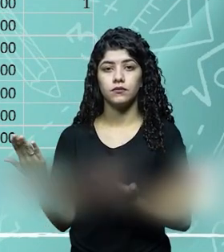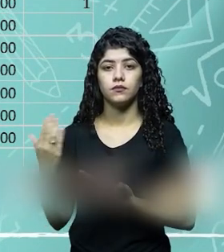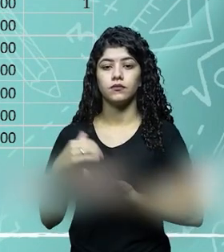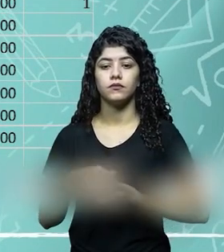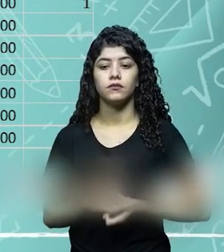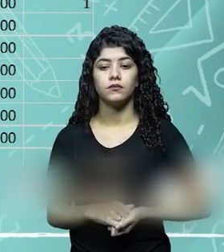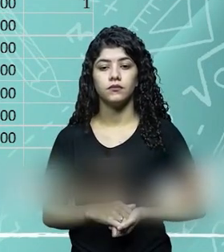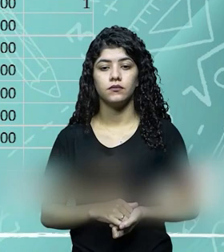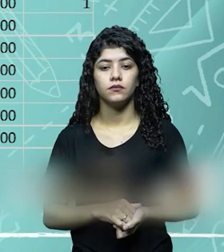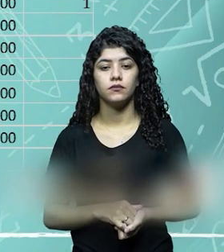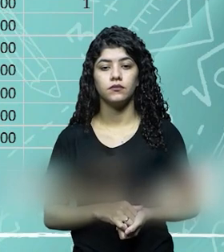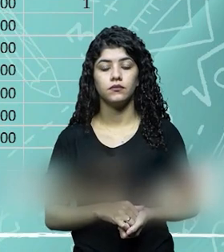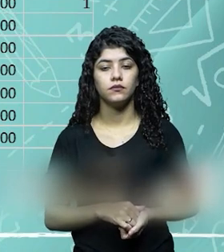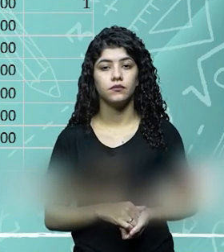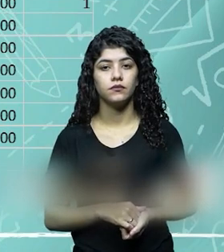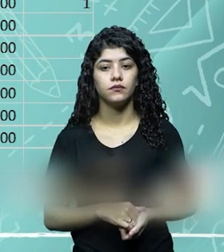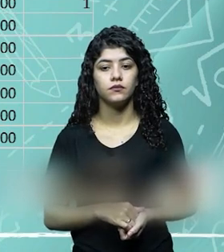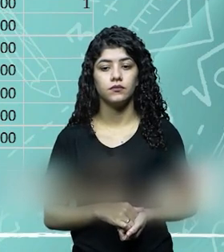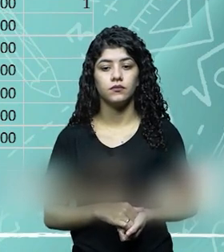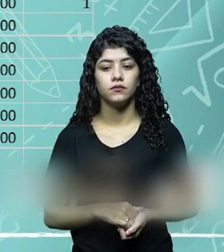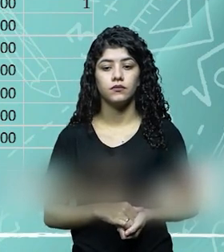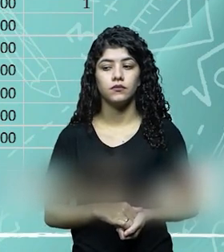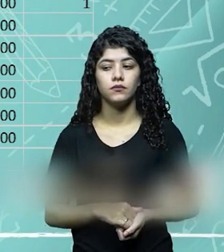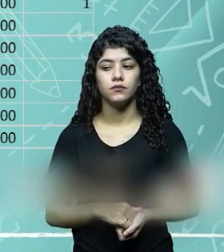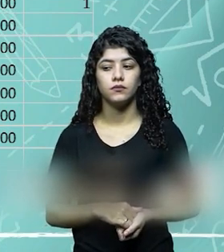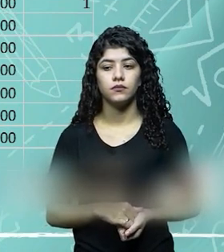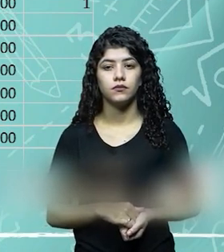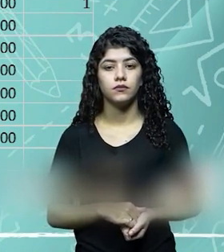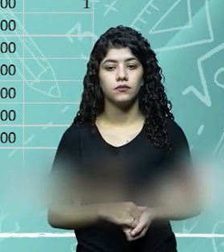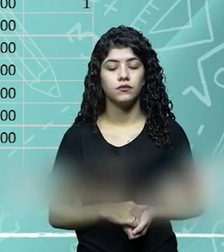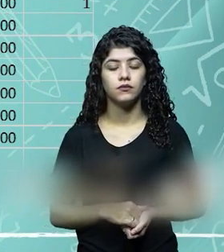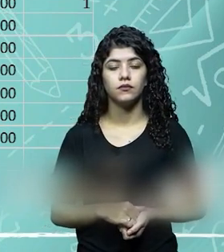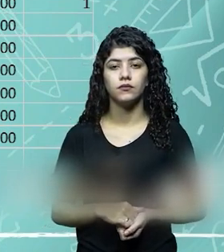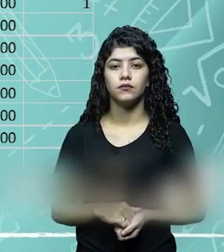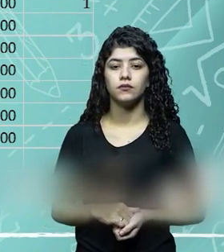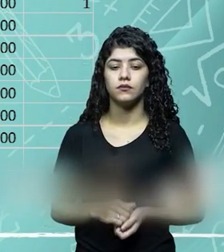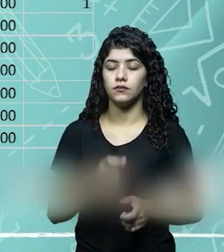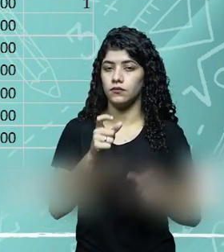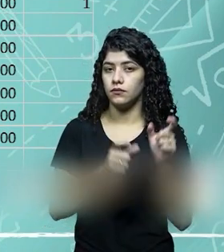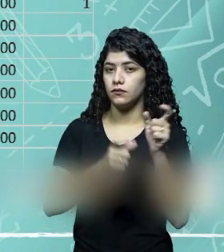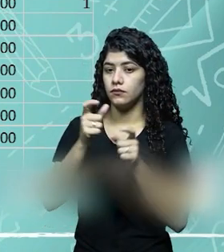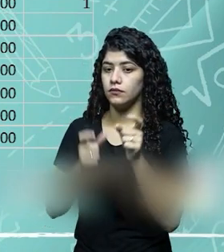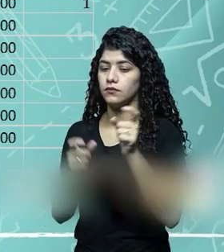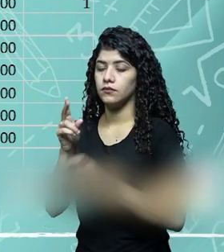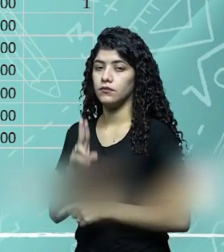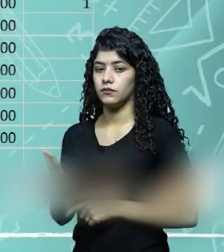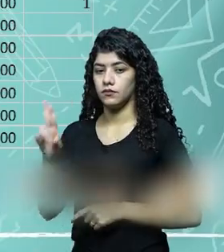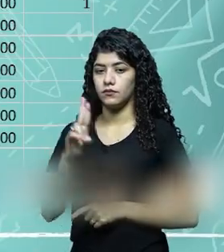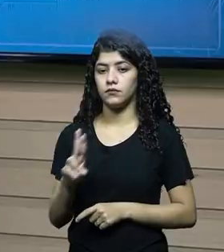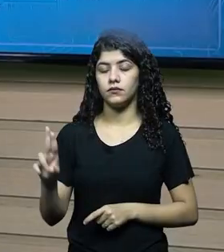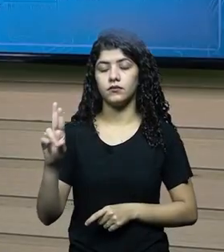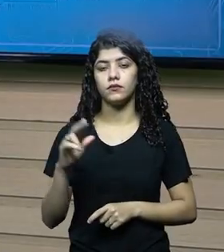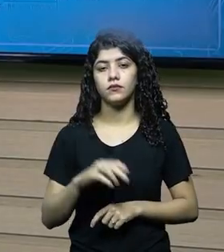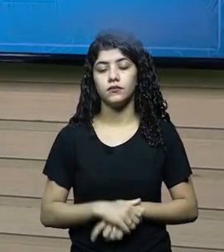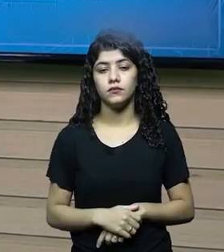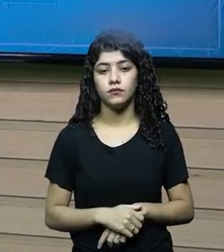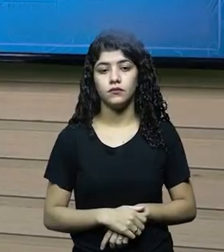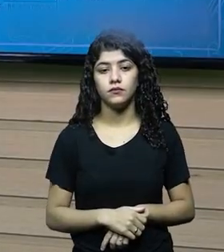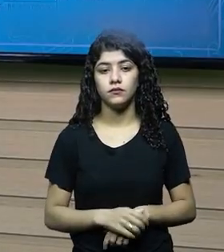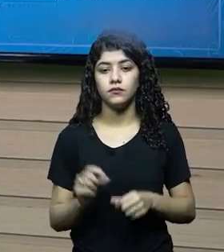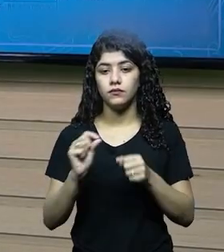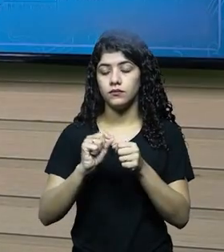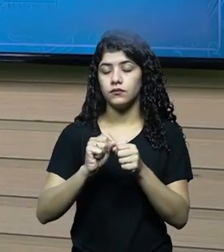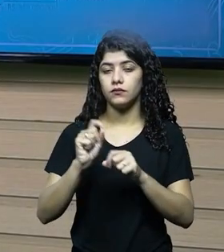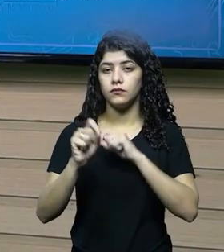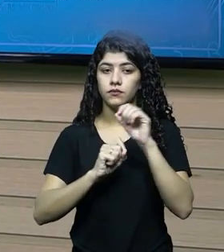lançamentos nos razonetes, nós vamos fazer o que, para cada gasto daquele, vai